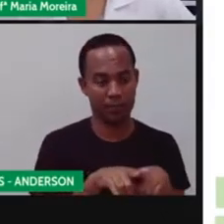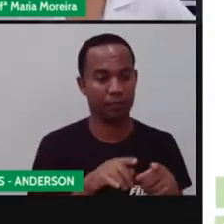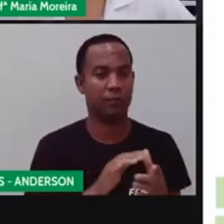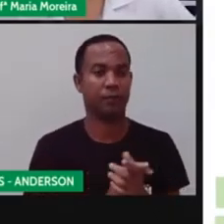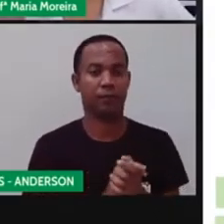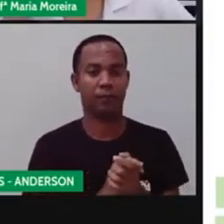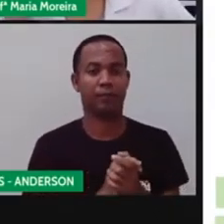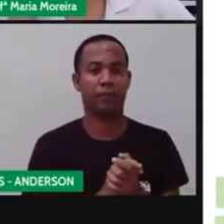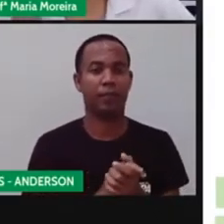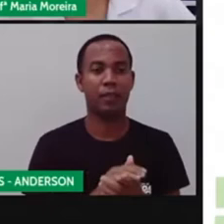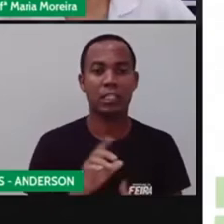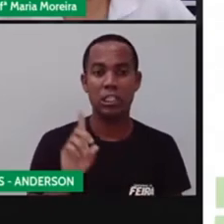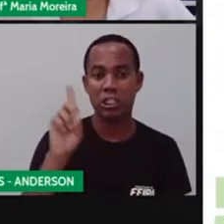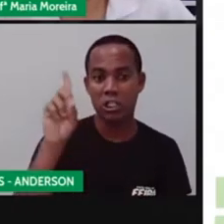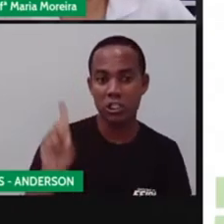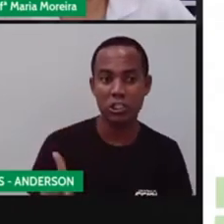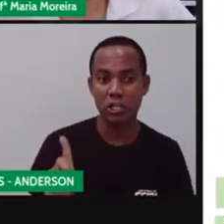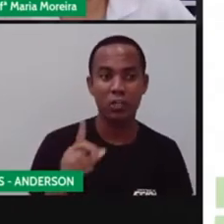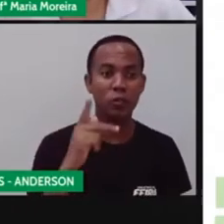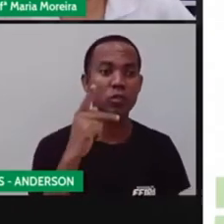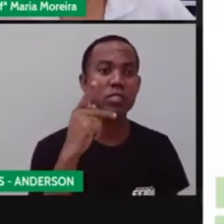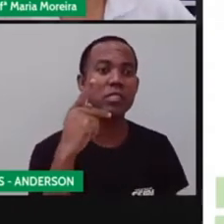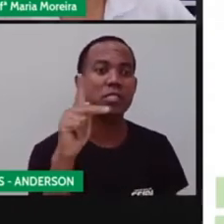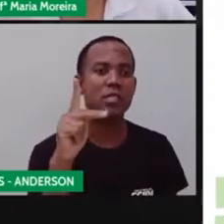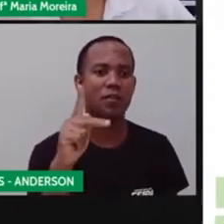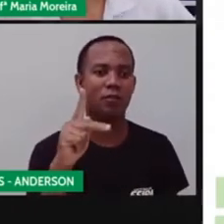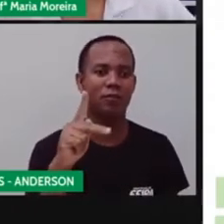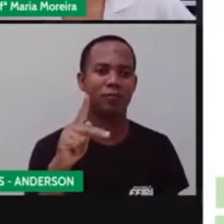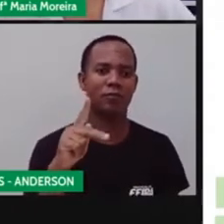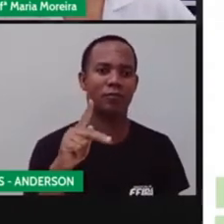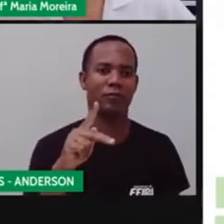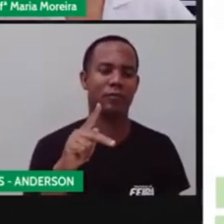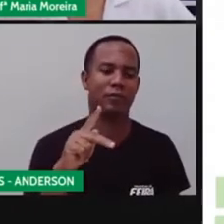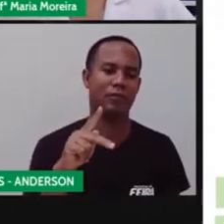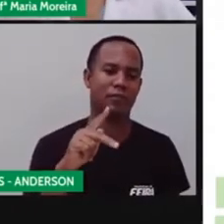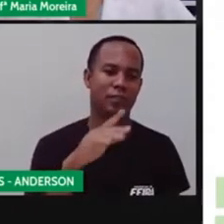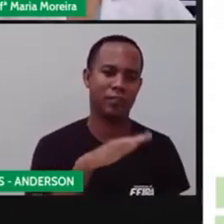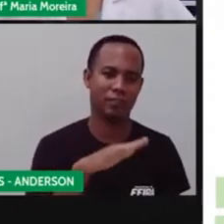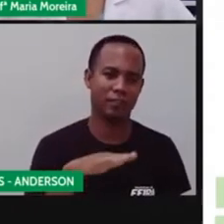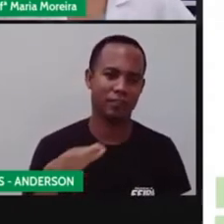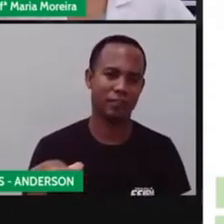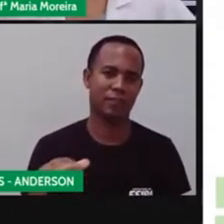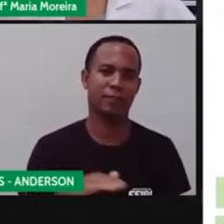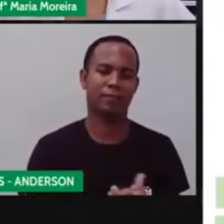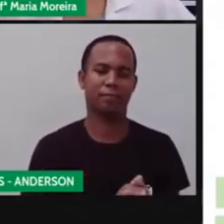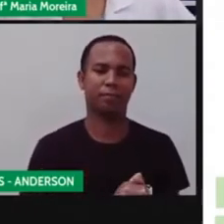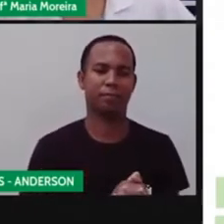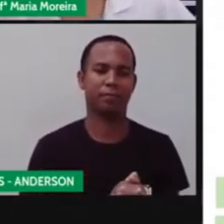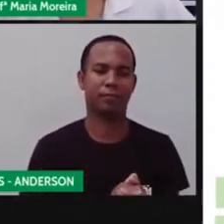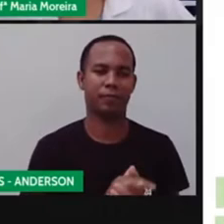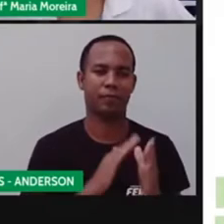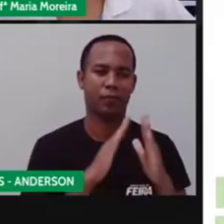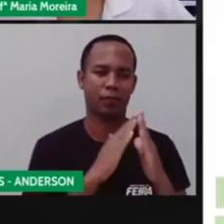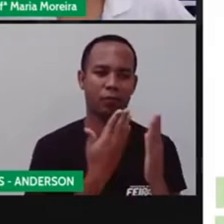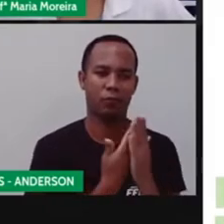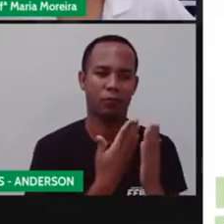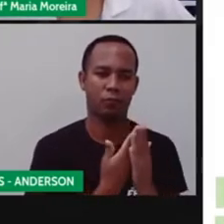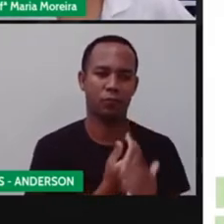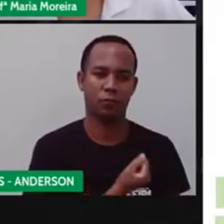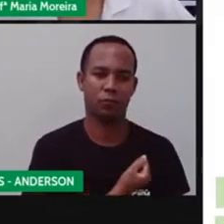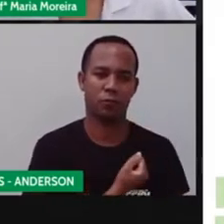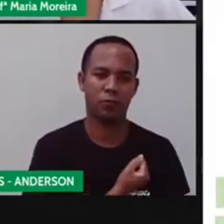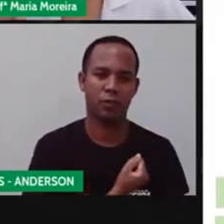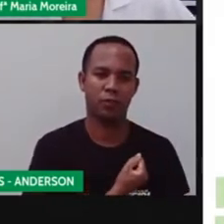Não, é direito seu que tá aí assistindo a Pró agora. Olha só, nossa aula de número 59,